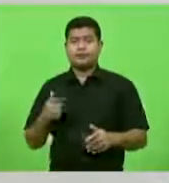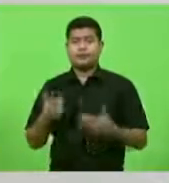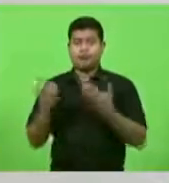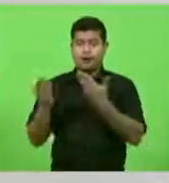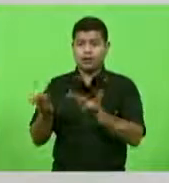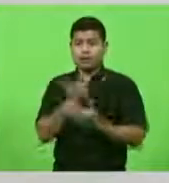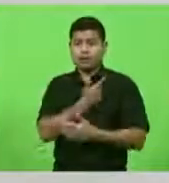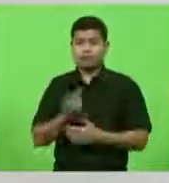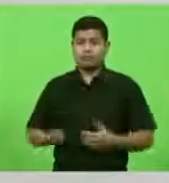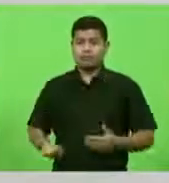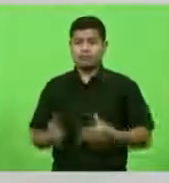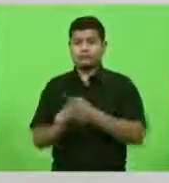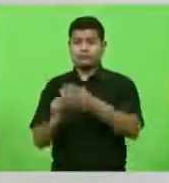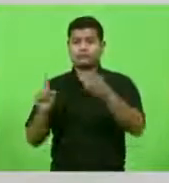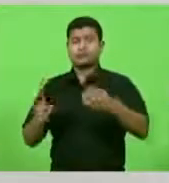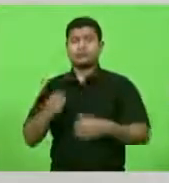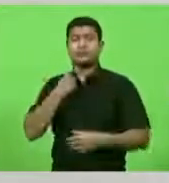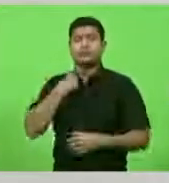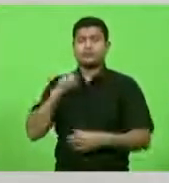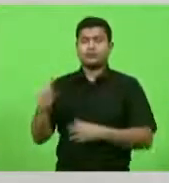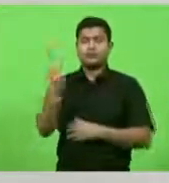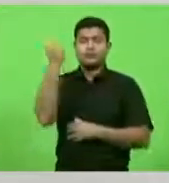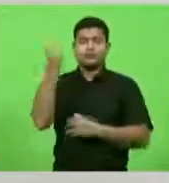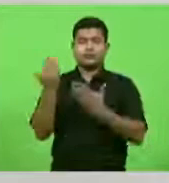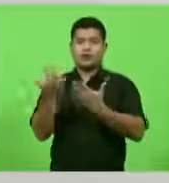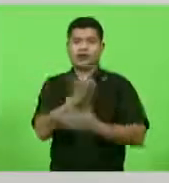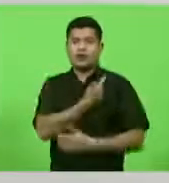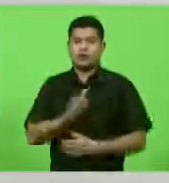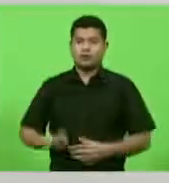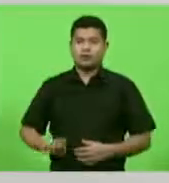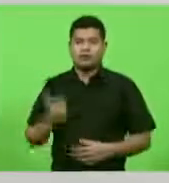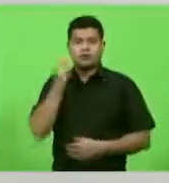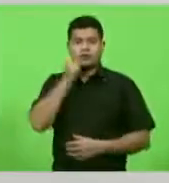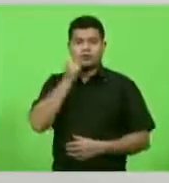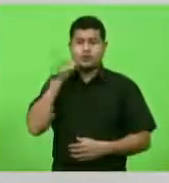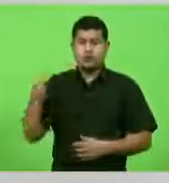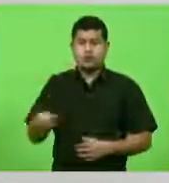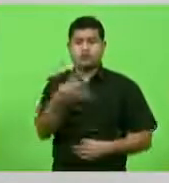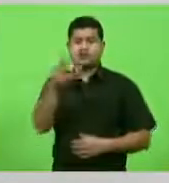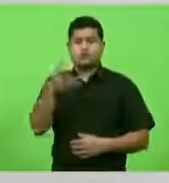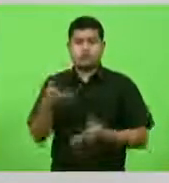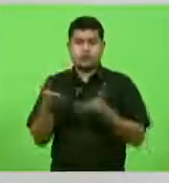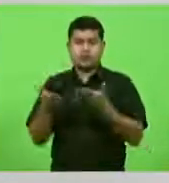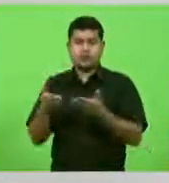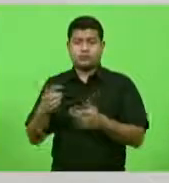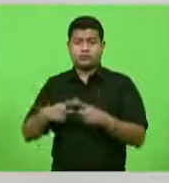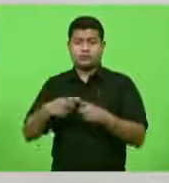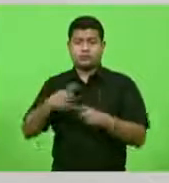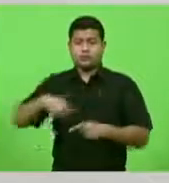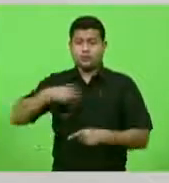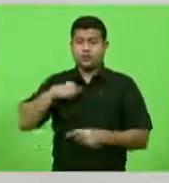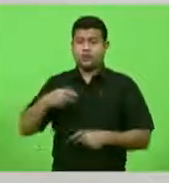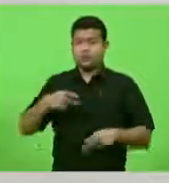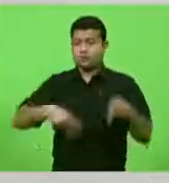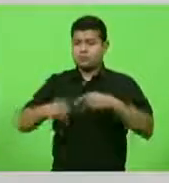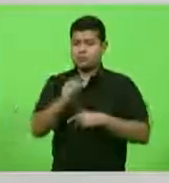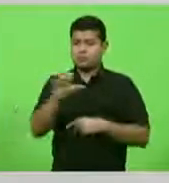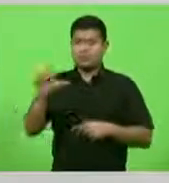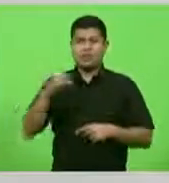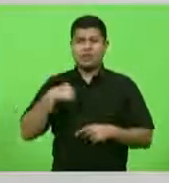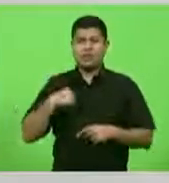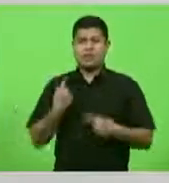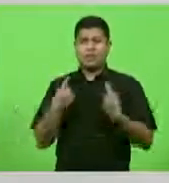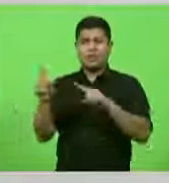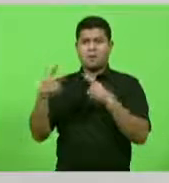afastado, e desejando sucesso à nova governadora, porque somos catarinenses, e estou aqui, não para fazer oposição ao governo,